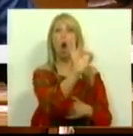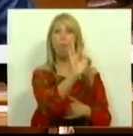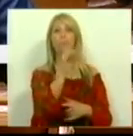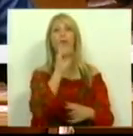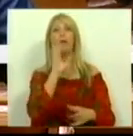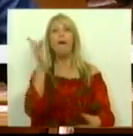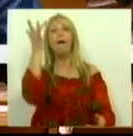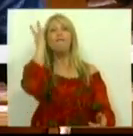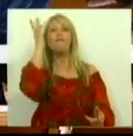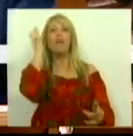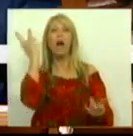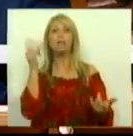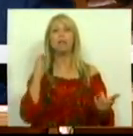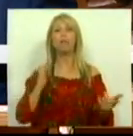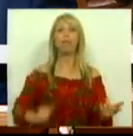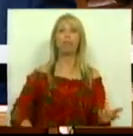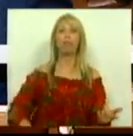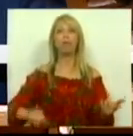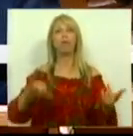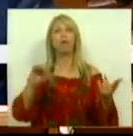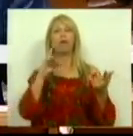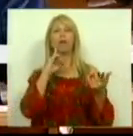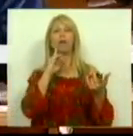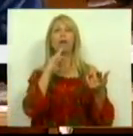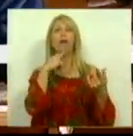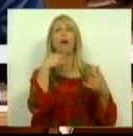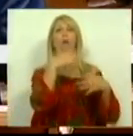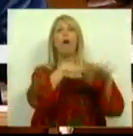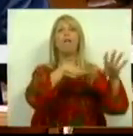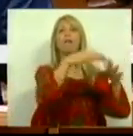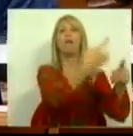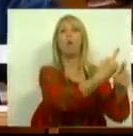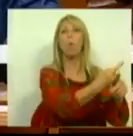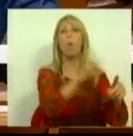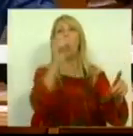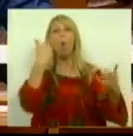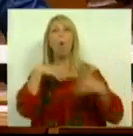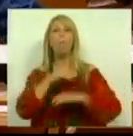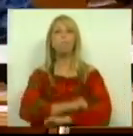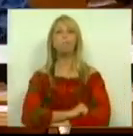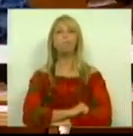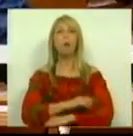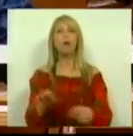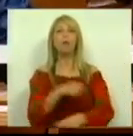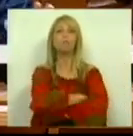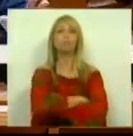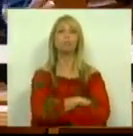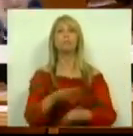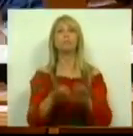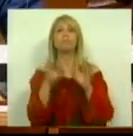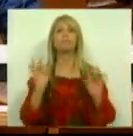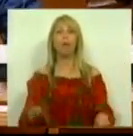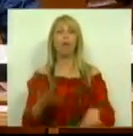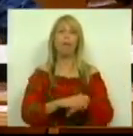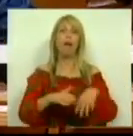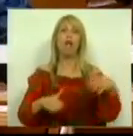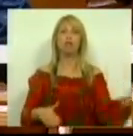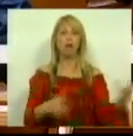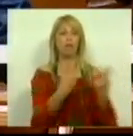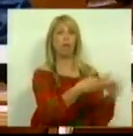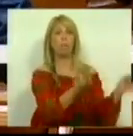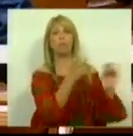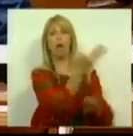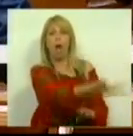aos cantos de sereia e ao imobilismo representado pelas bancadas mais à esquerda deste hemiciclo ou, ao invés,